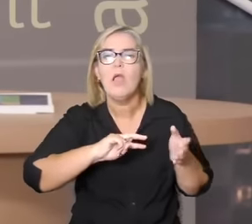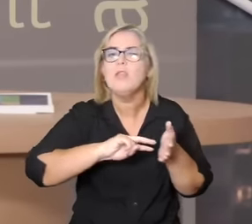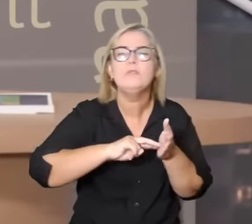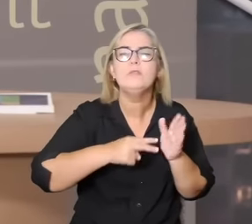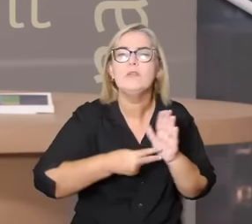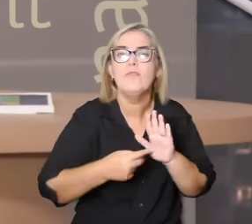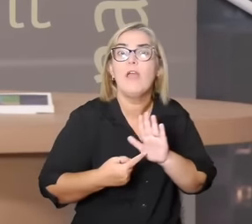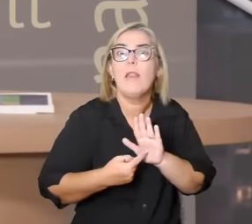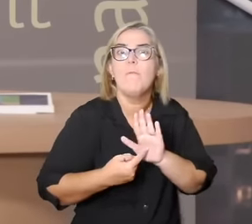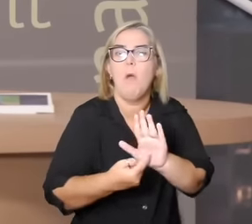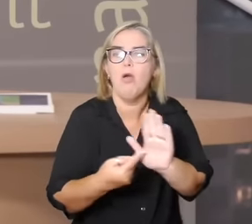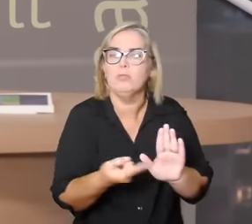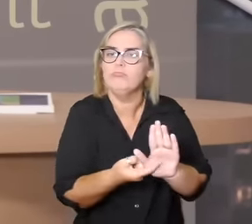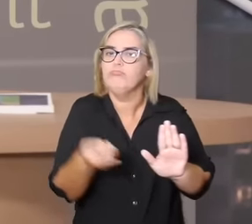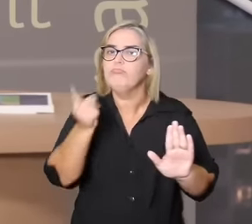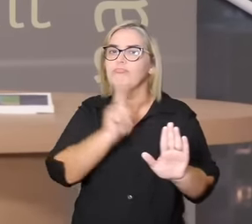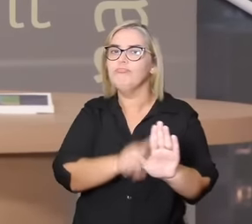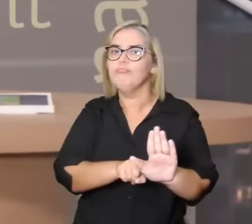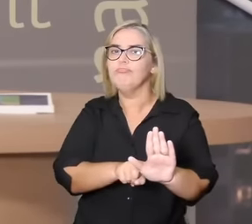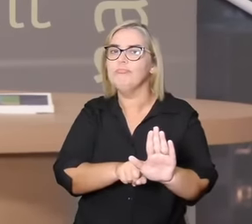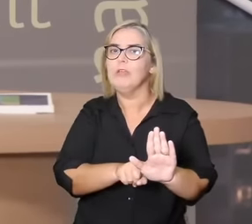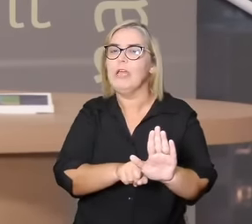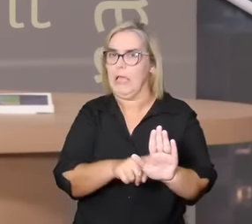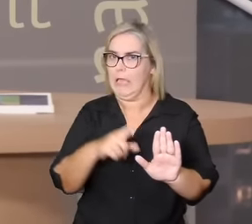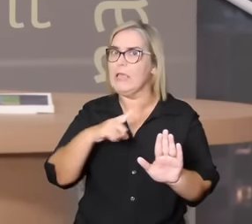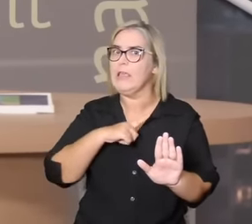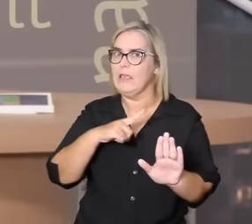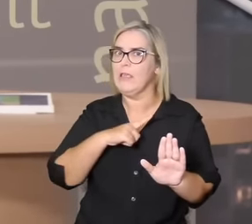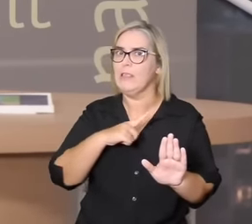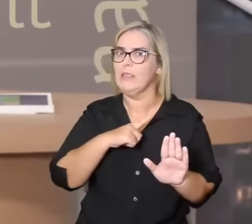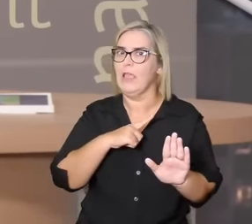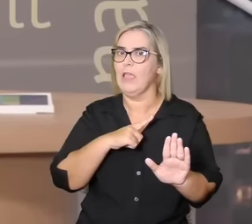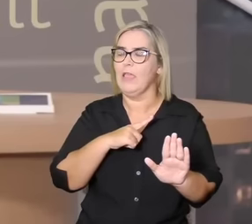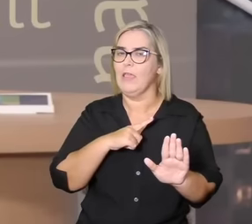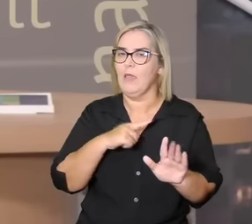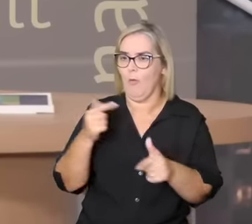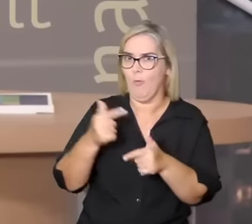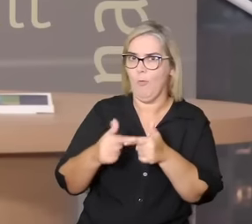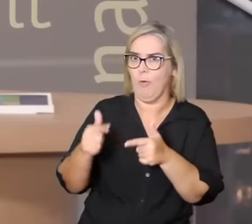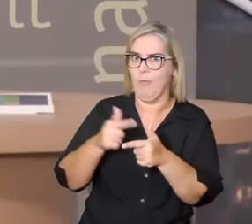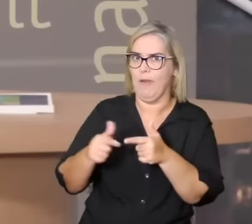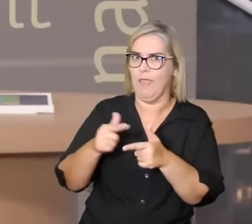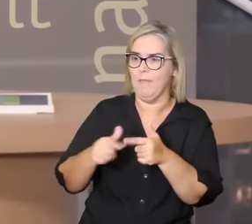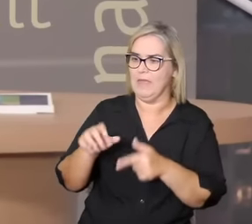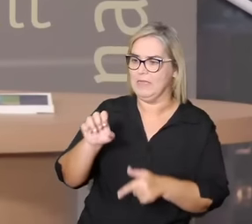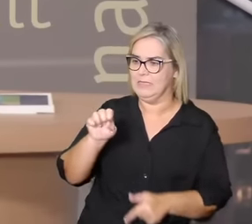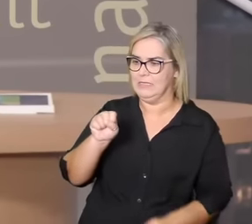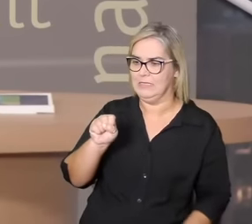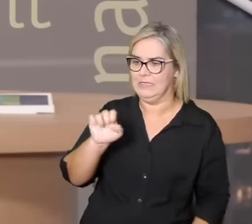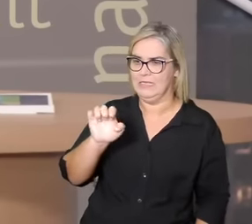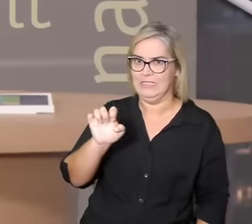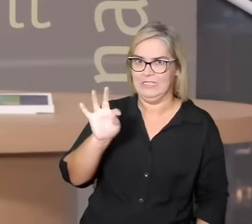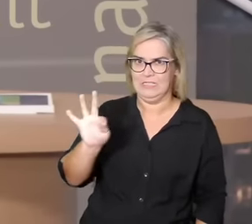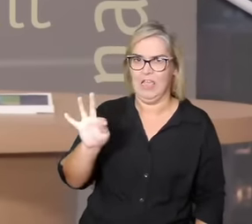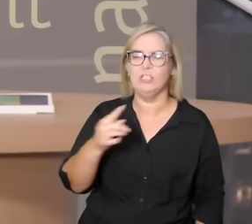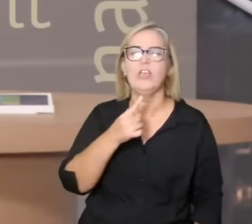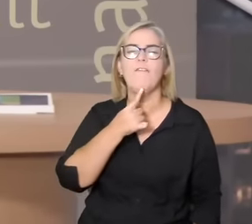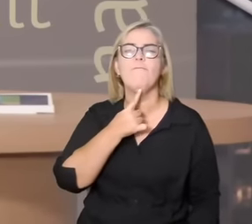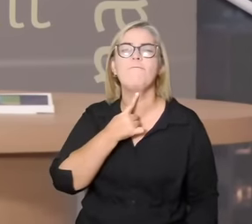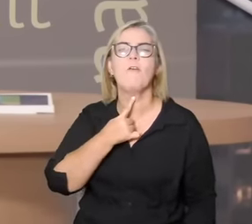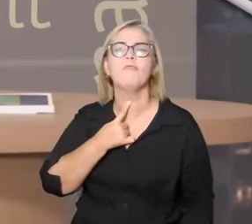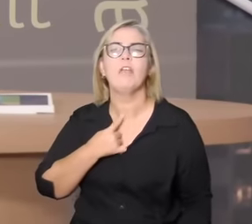sobre uma tensão entre o set, que é o caos, que é a vontade e poder que